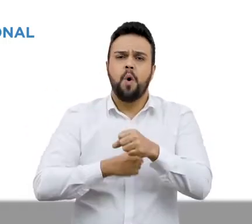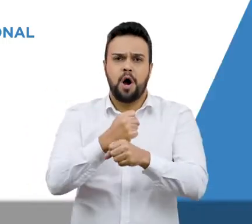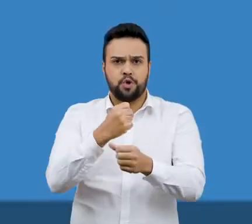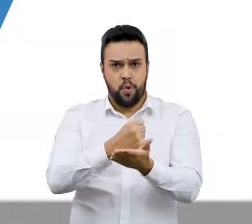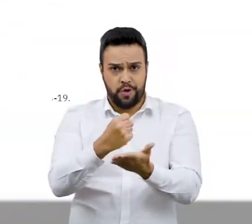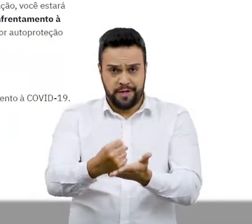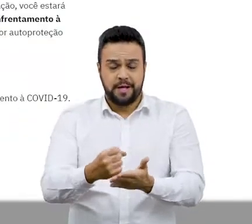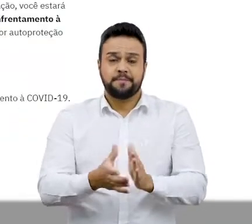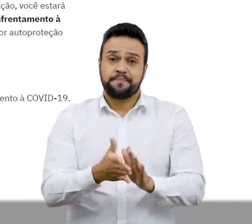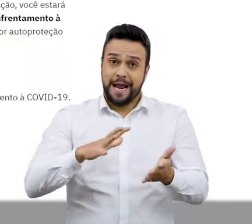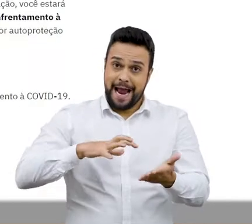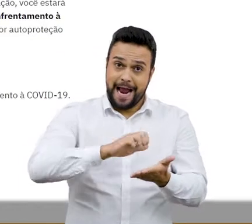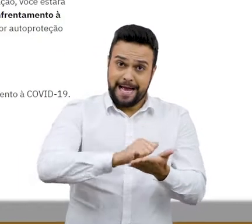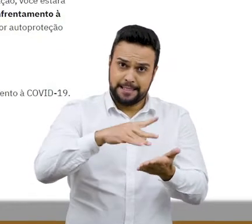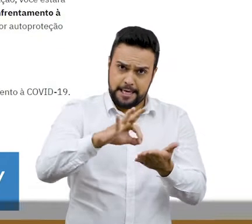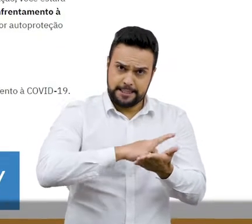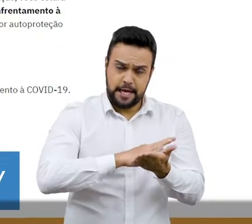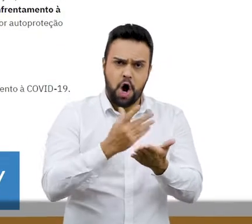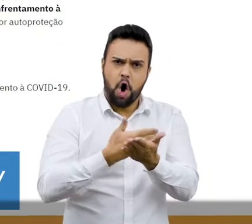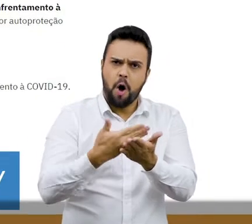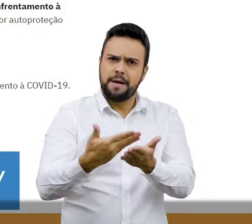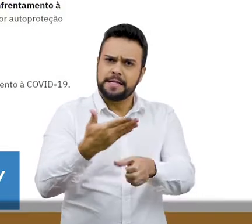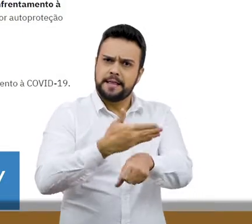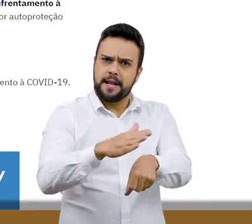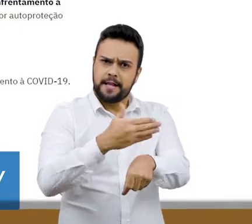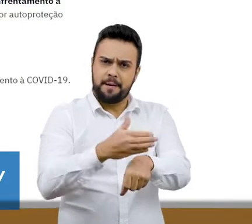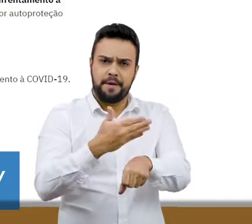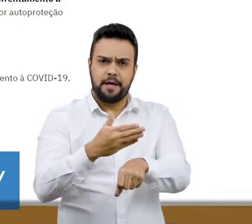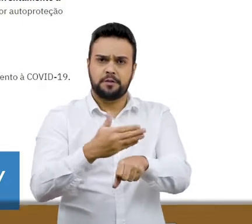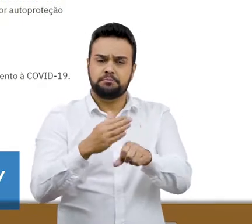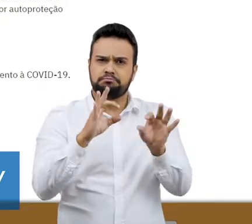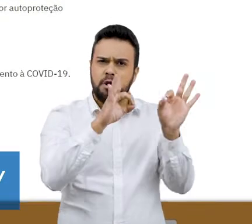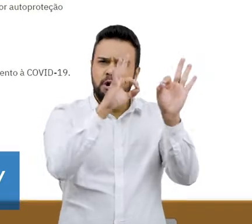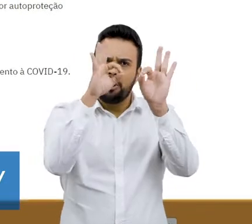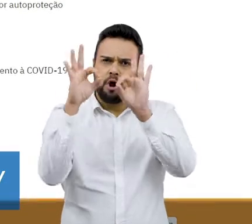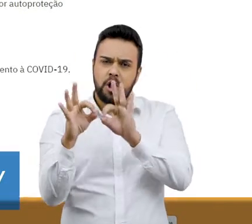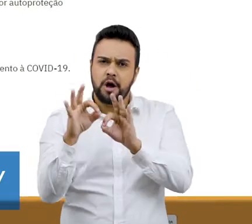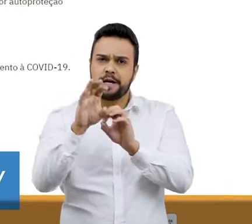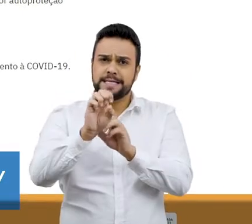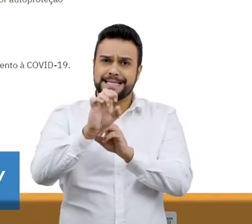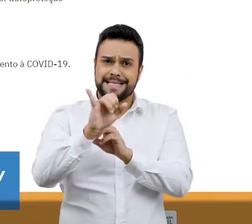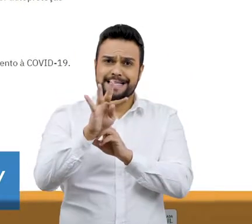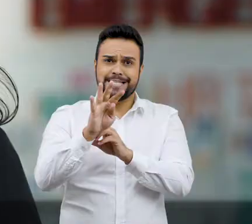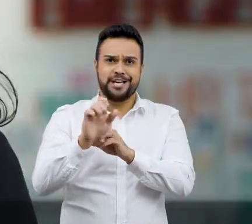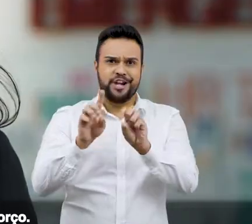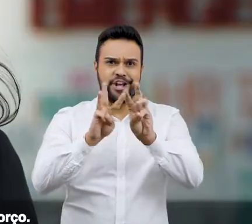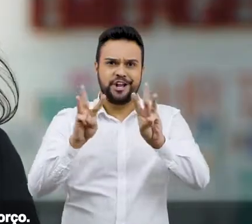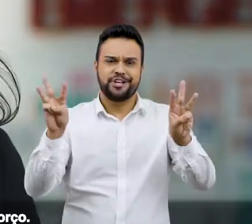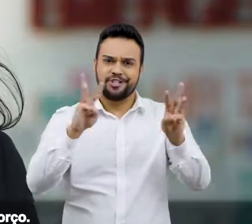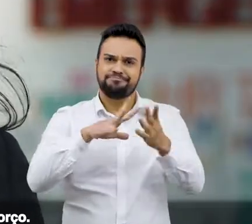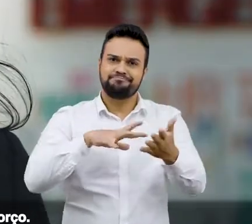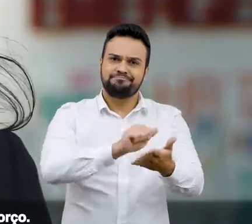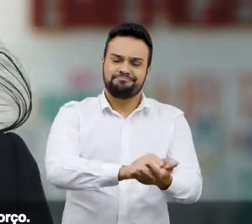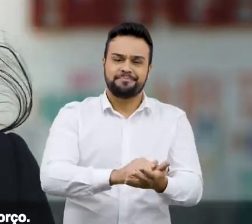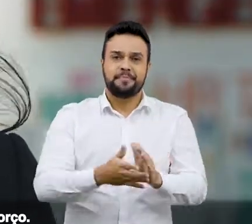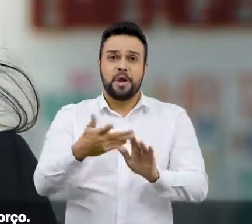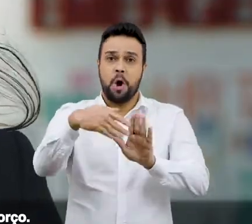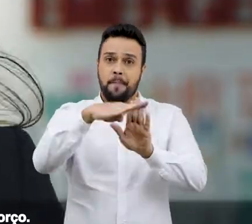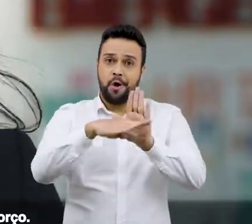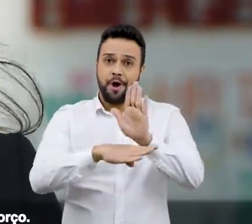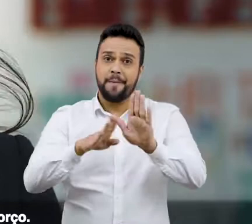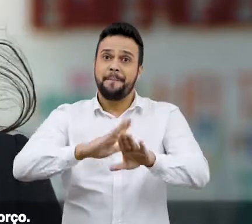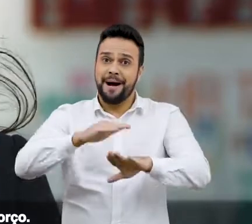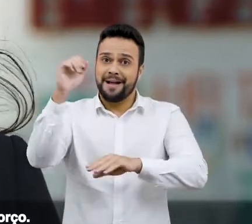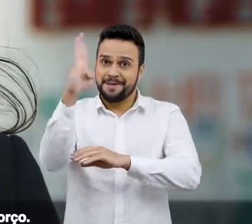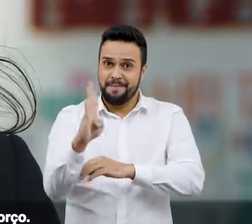um ano. Para se cadastrar e começar o treinamento, basta entrar no site e fazer sua inscrição. O programa Mais Médicos para o